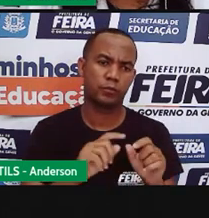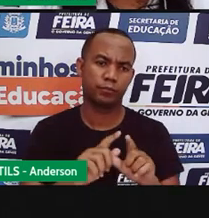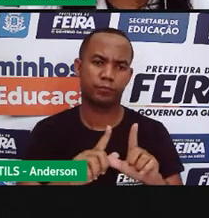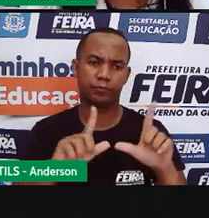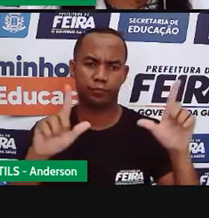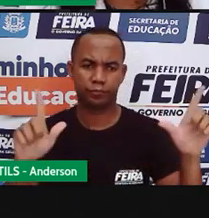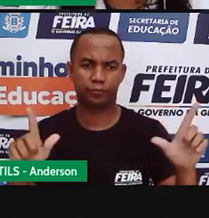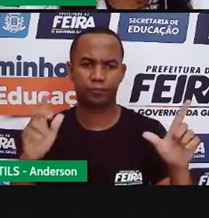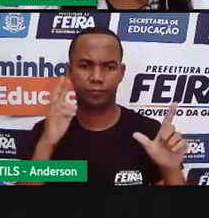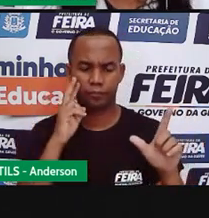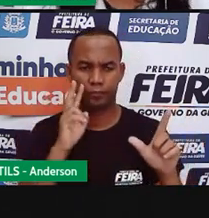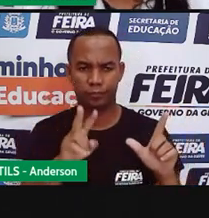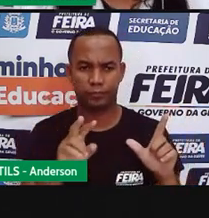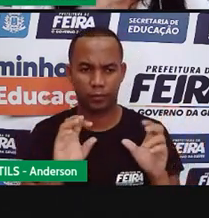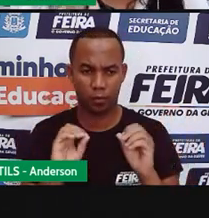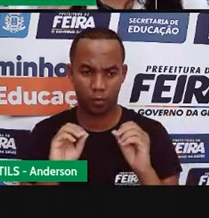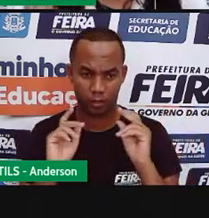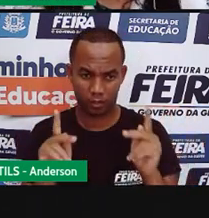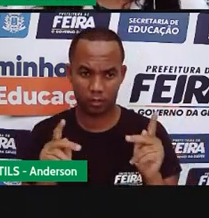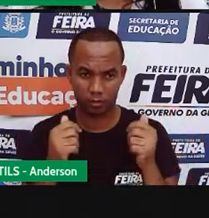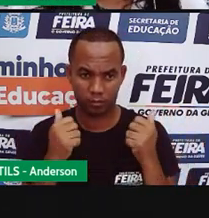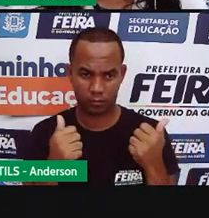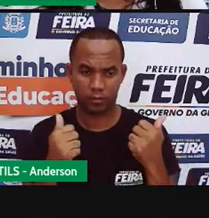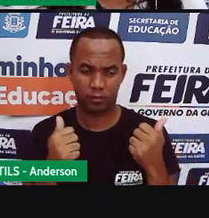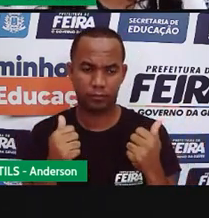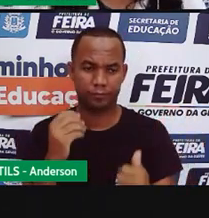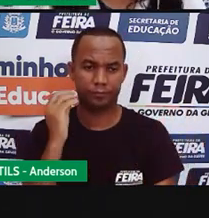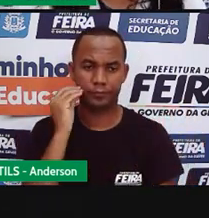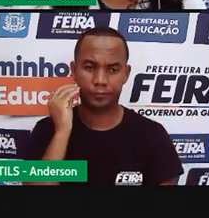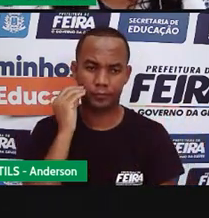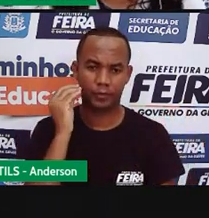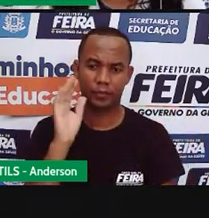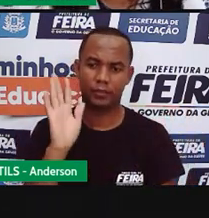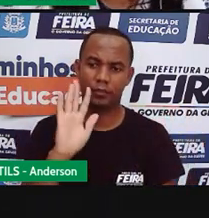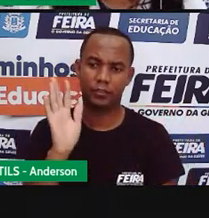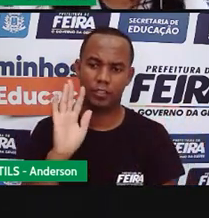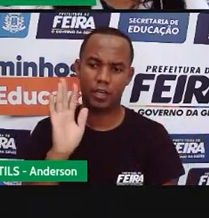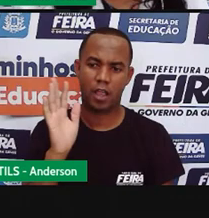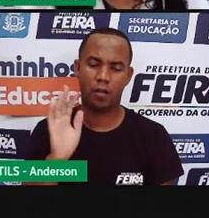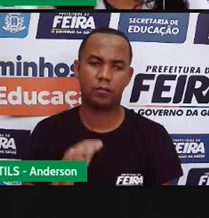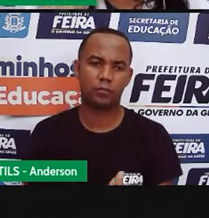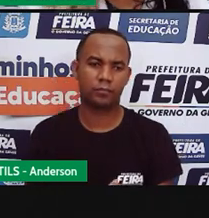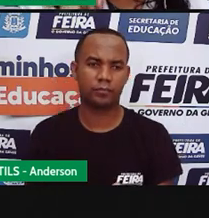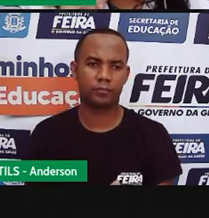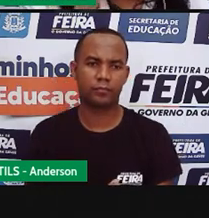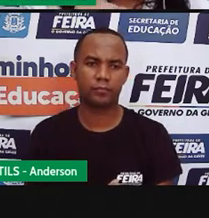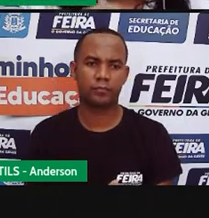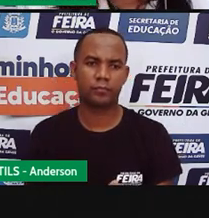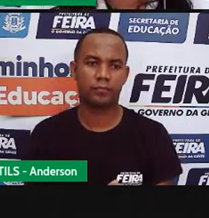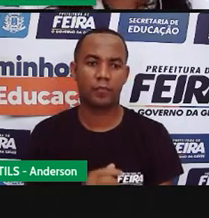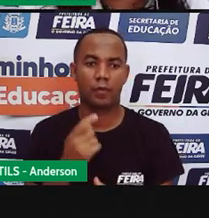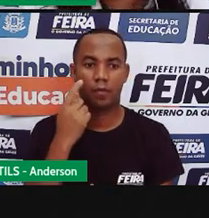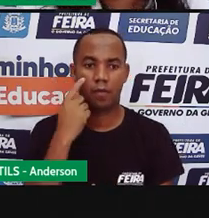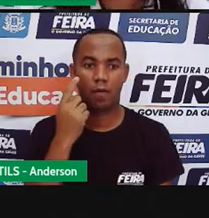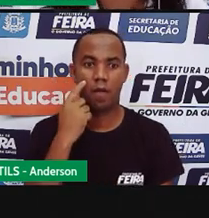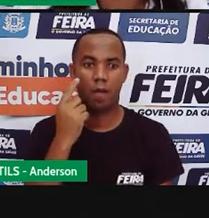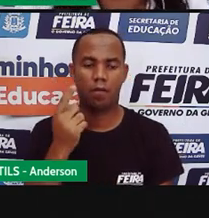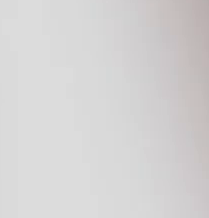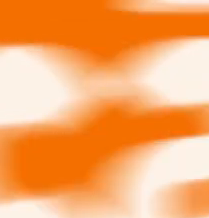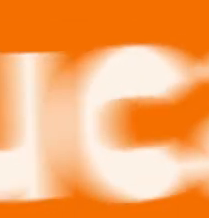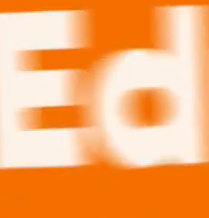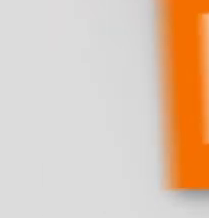vídeo novamente tá bem então um beijo até a próxima aula e foca nas atividades tchau